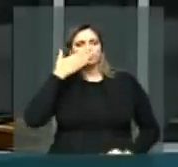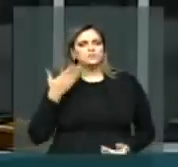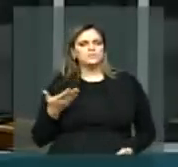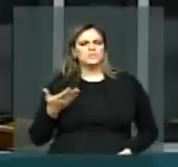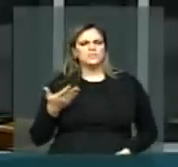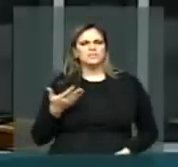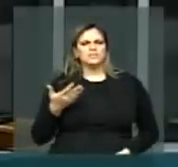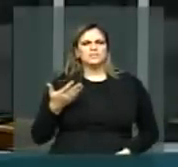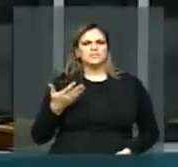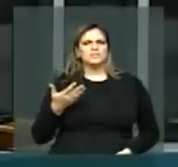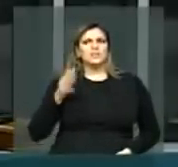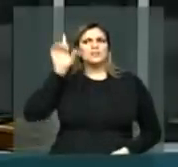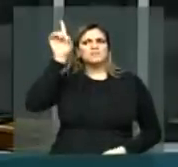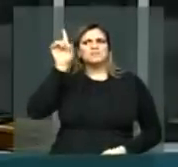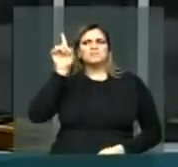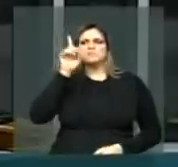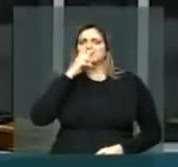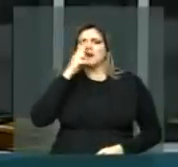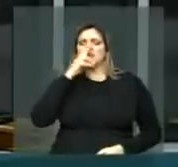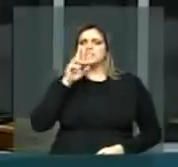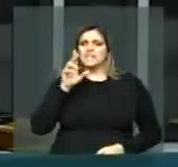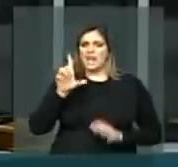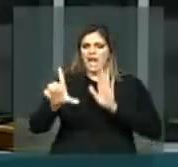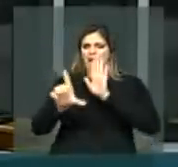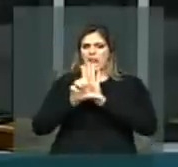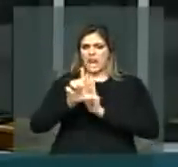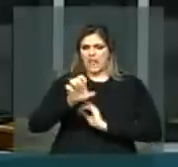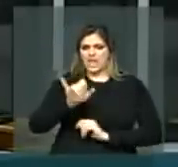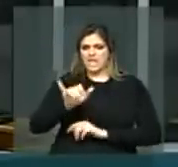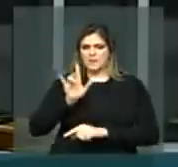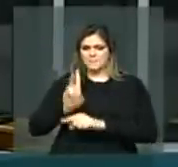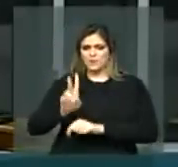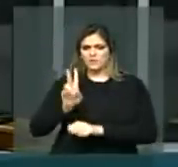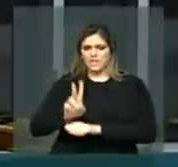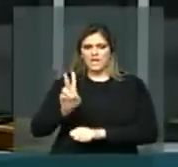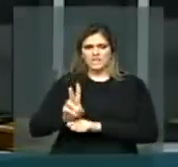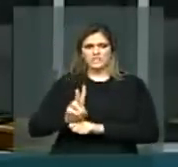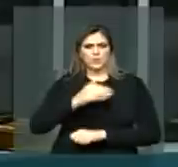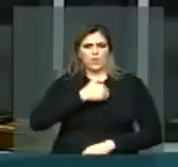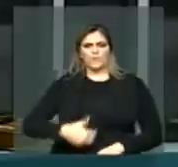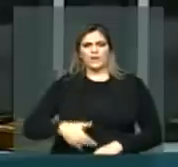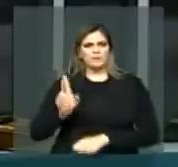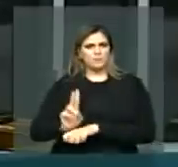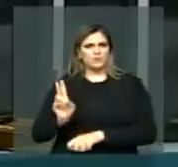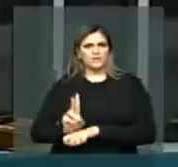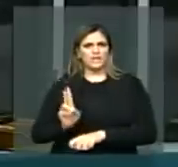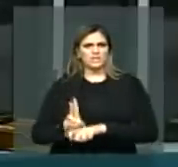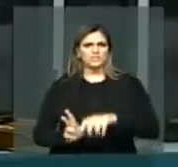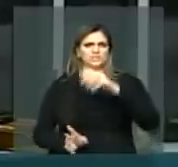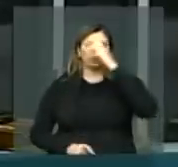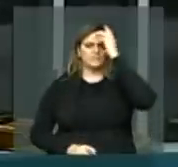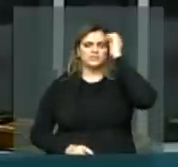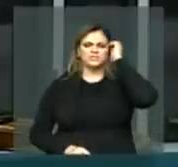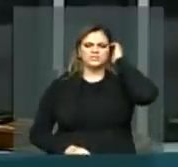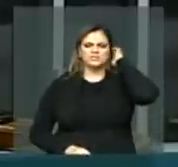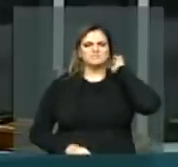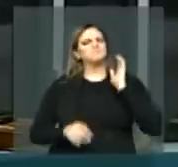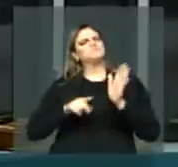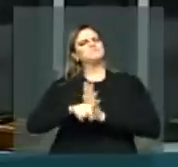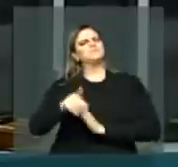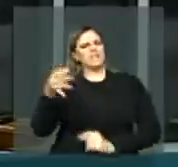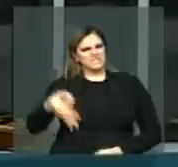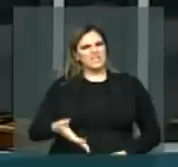proteção da lei e a proteção do Estado. E é certo, deputado